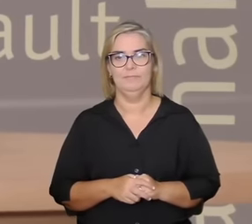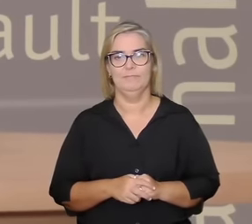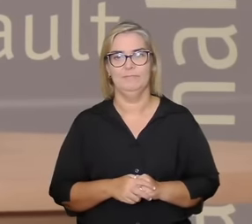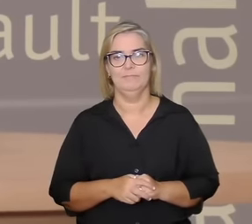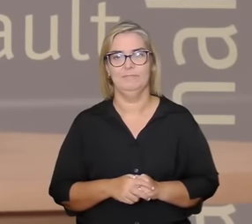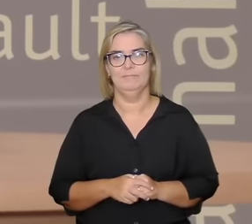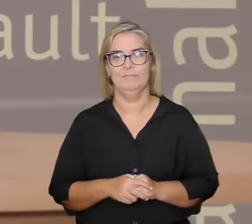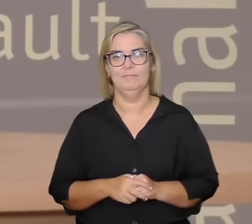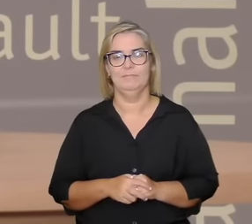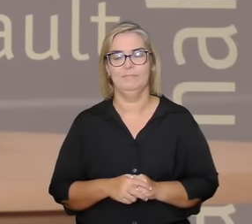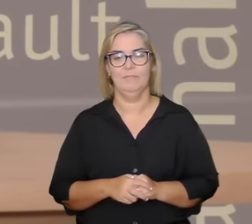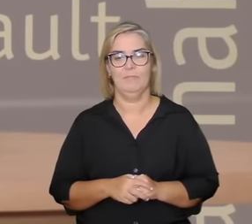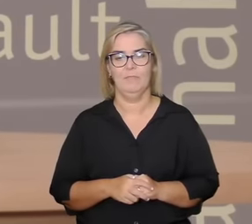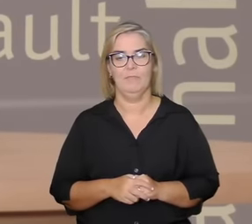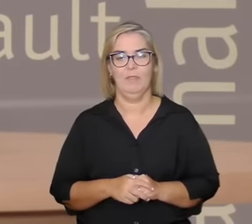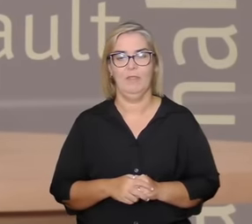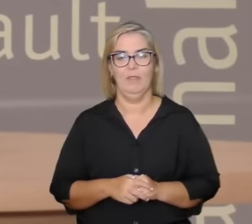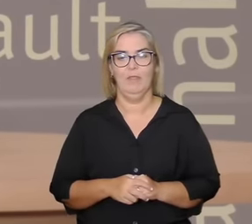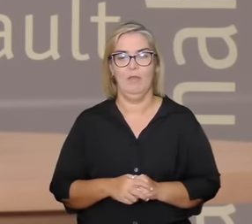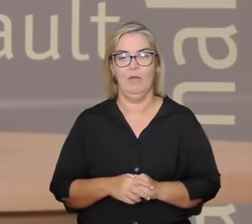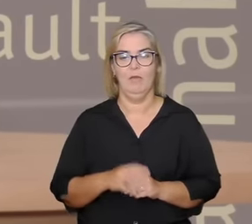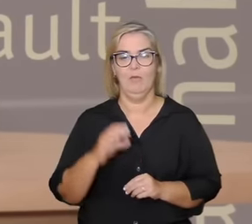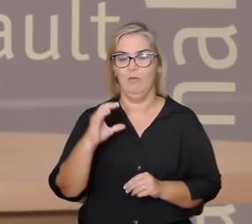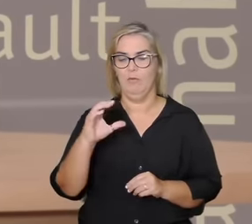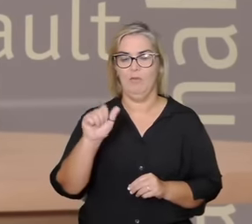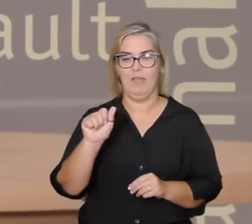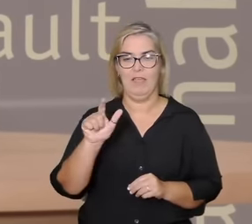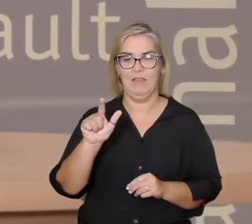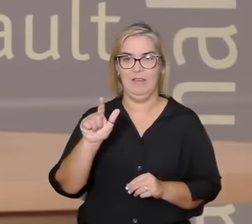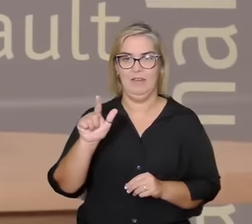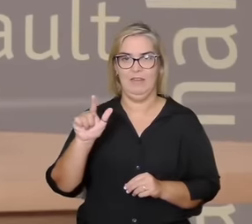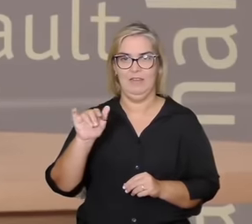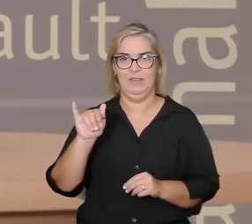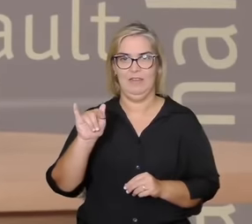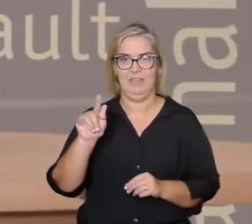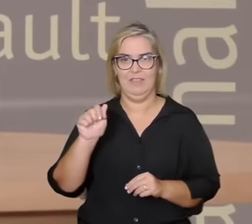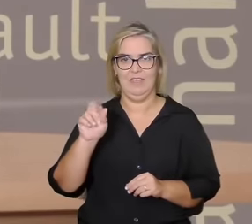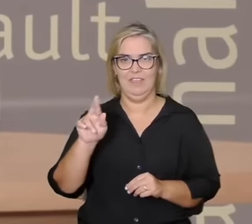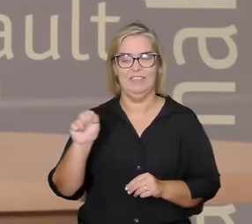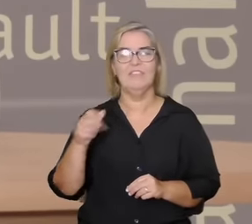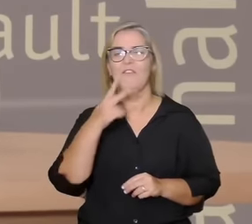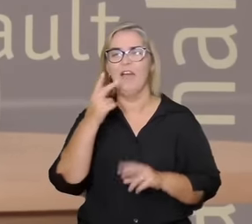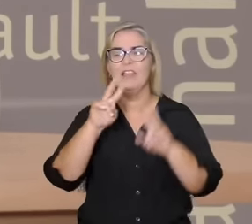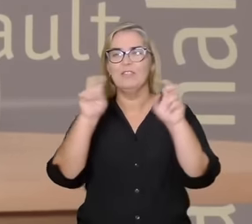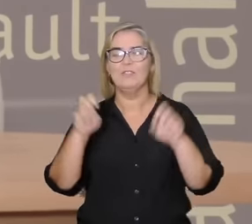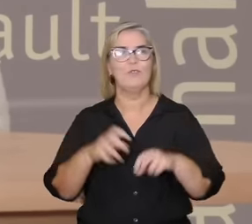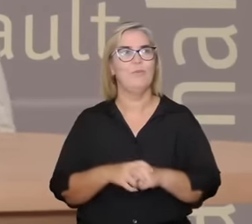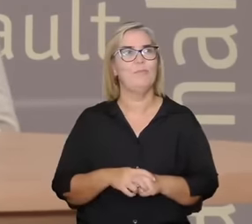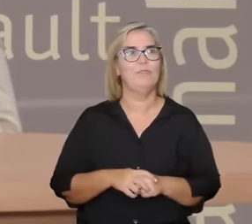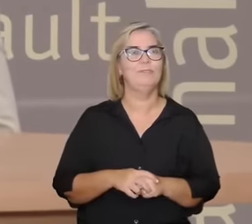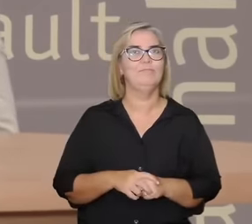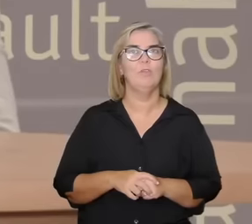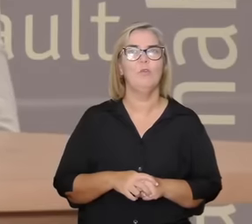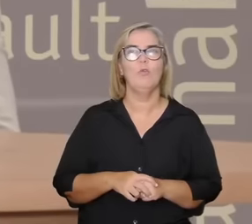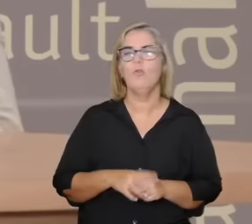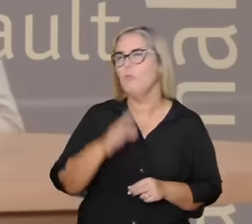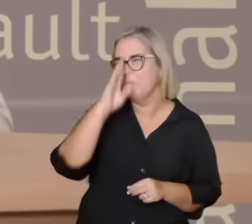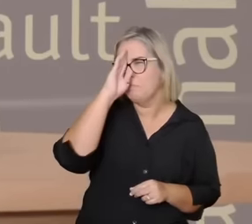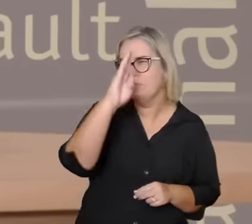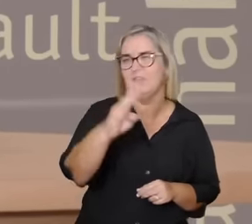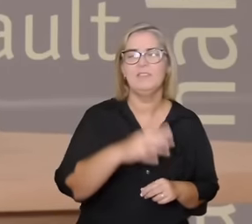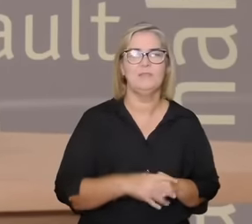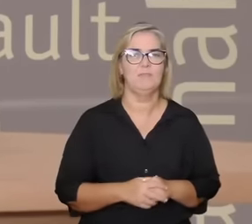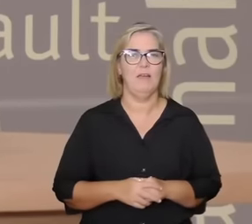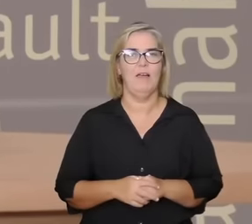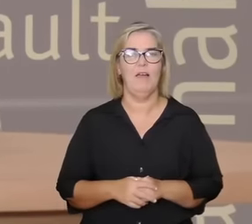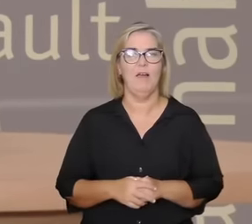contato com a ligagem fala do ideal o ideal que nos é um motor que nos mobiliza tem o ideal idealiza eu quero melhorar tem a questão